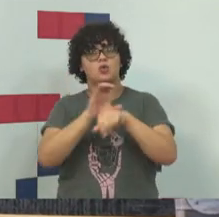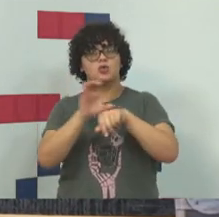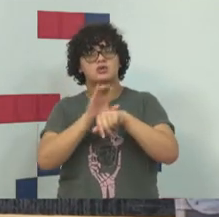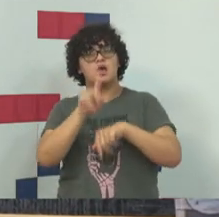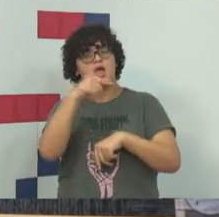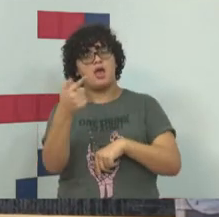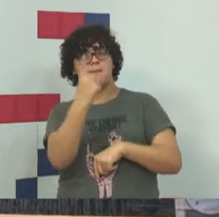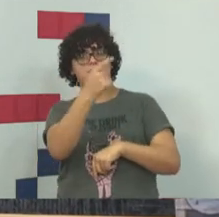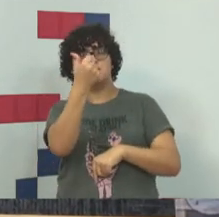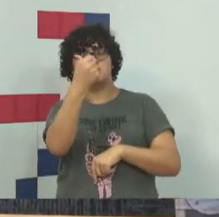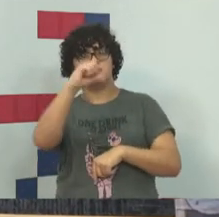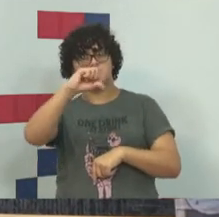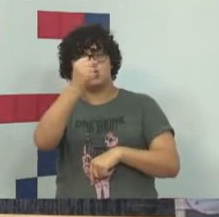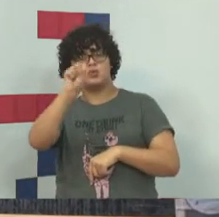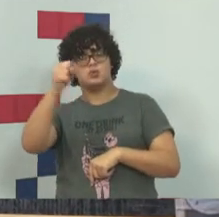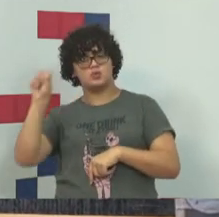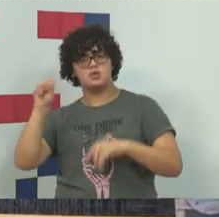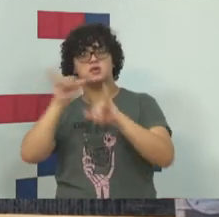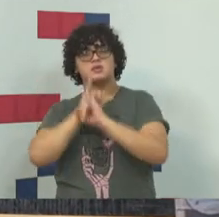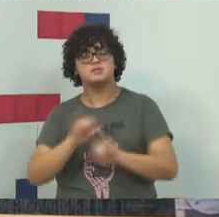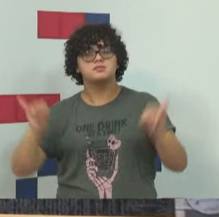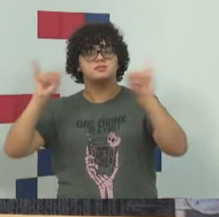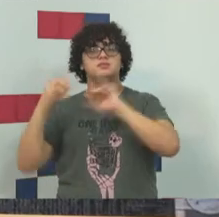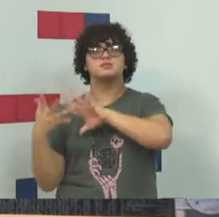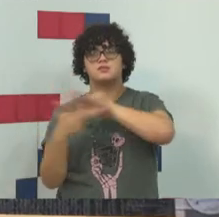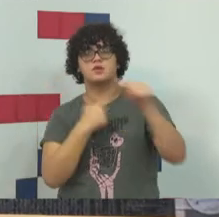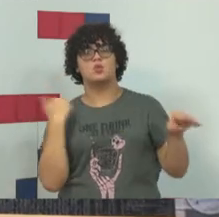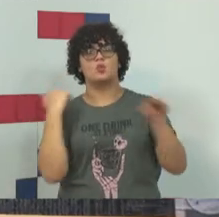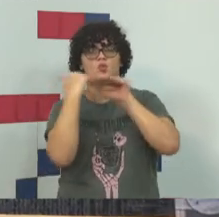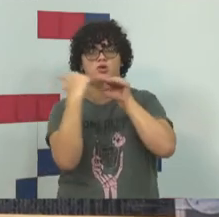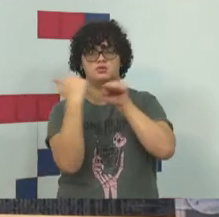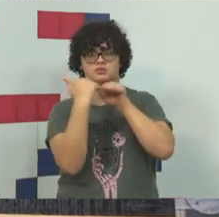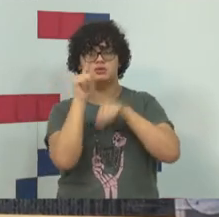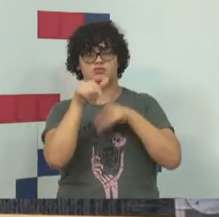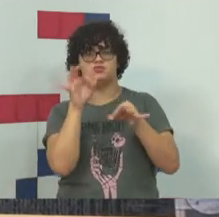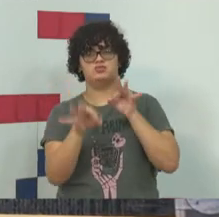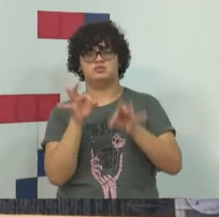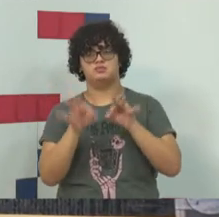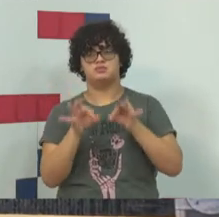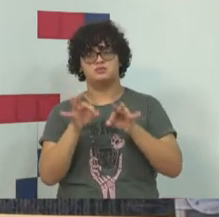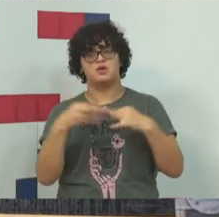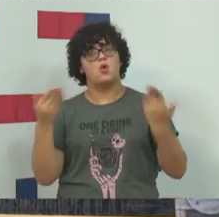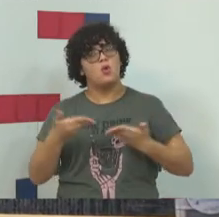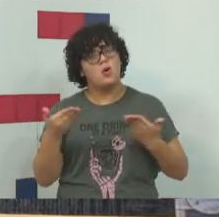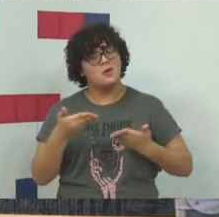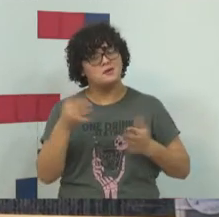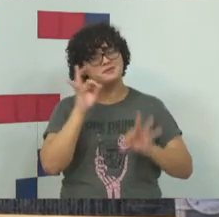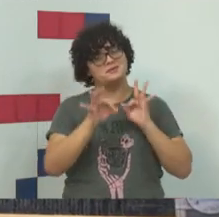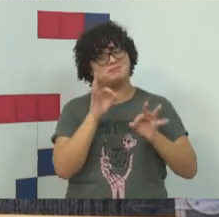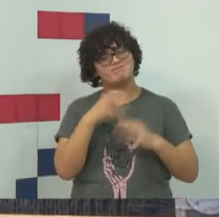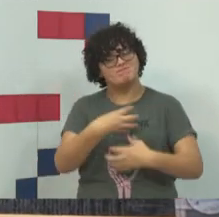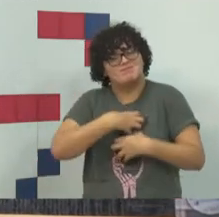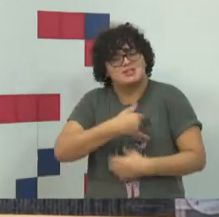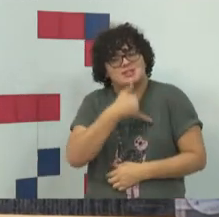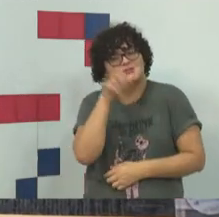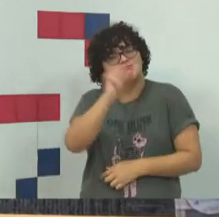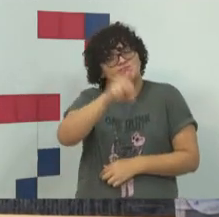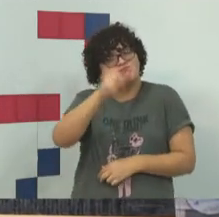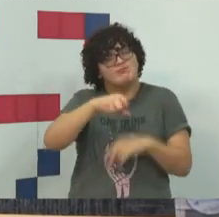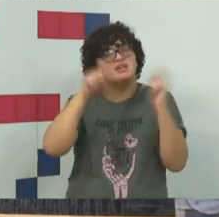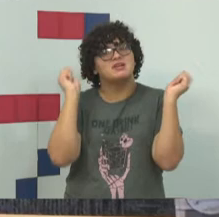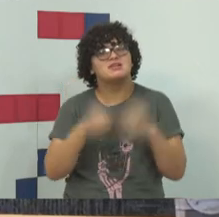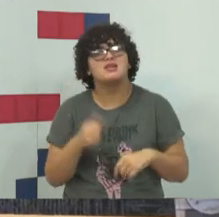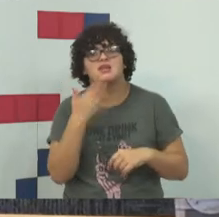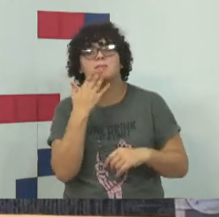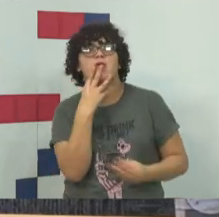1988 de acesso universal à justiça. Hoje, a justiça, lamentavelmente, é para quem